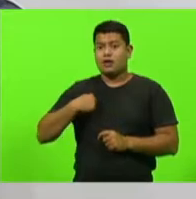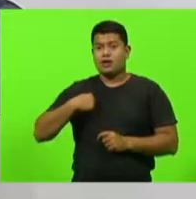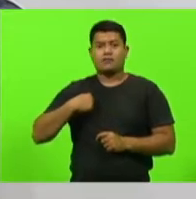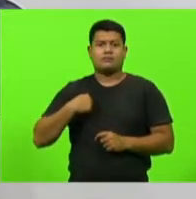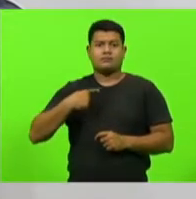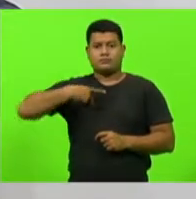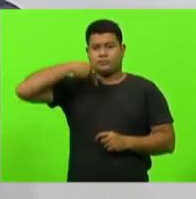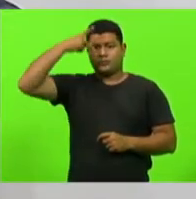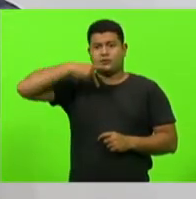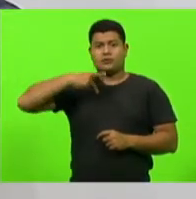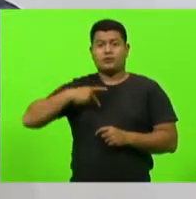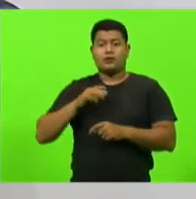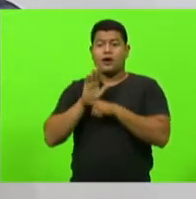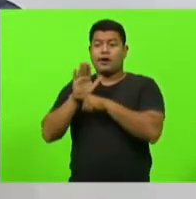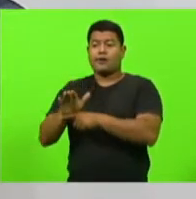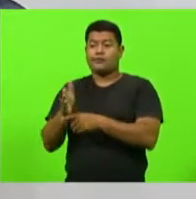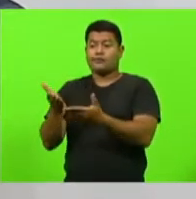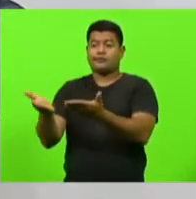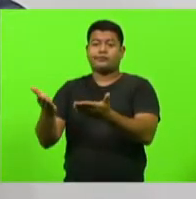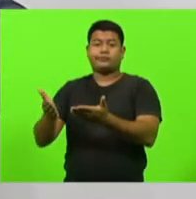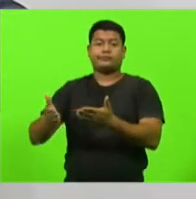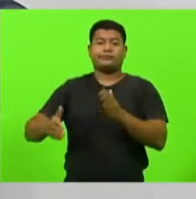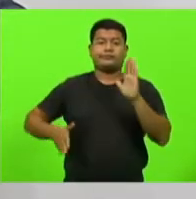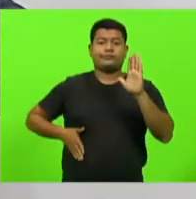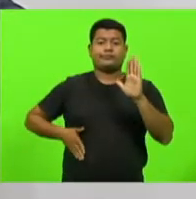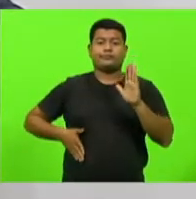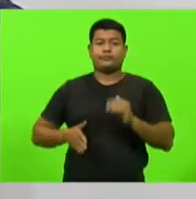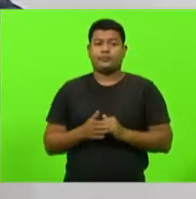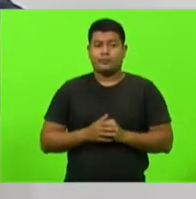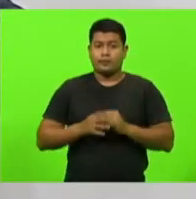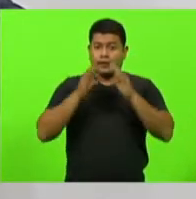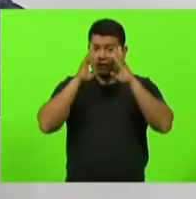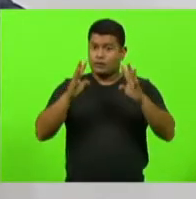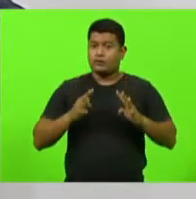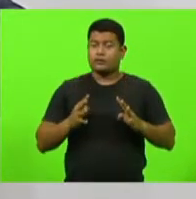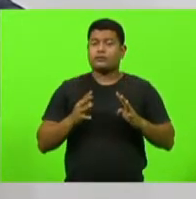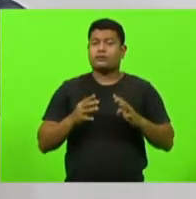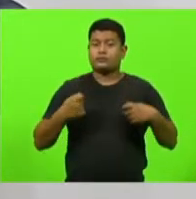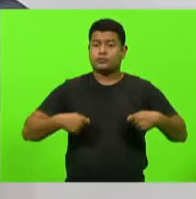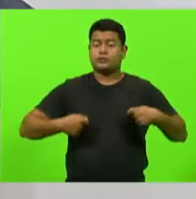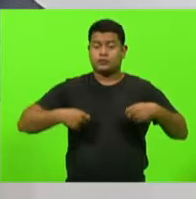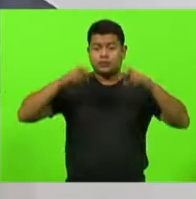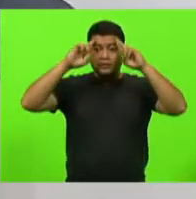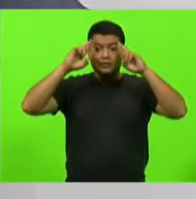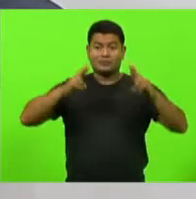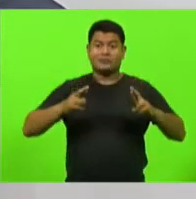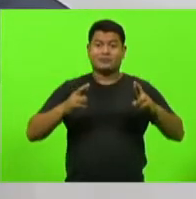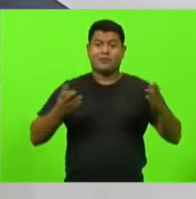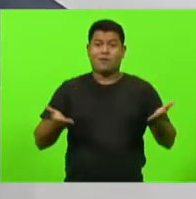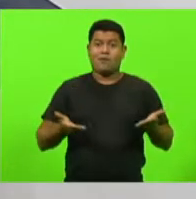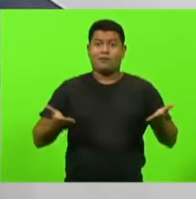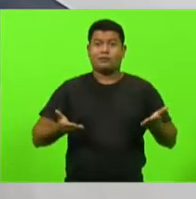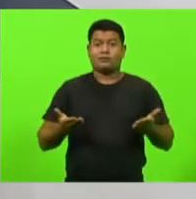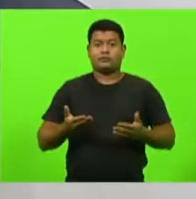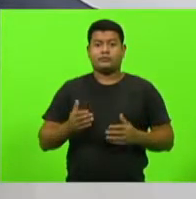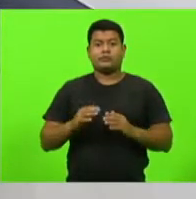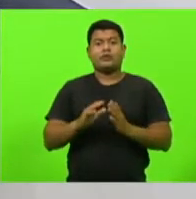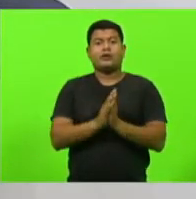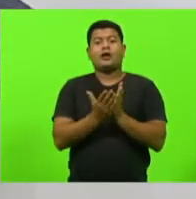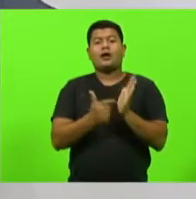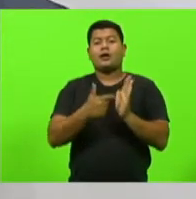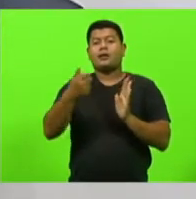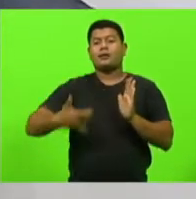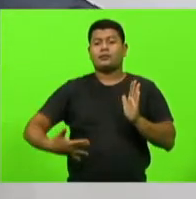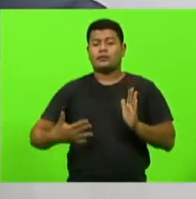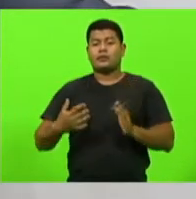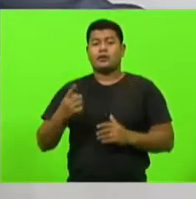Preste bem atenção, hoje é o dia da mulher, é um dia de respeitar. nas escrituras sagradas nos diz que Deus teve misericórdia